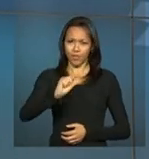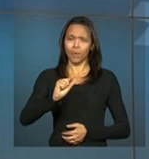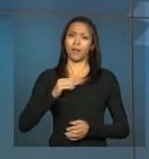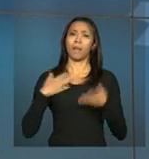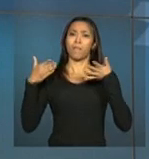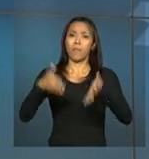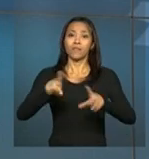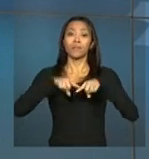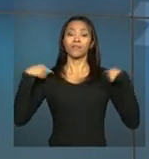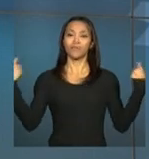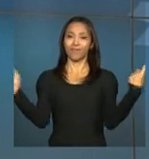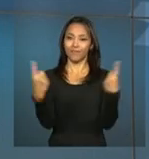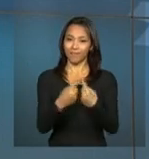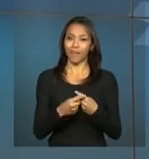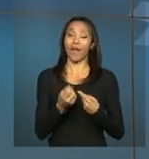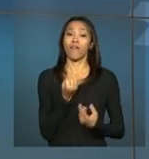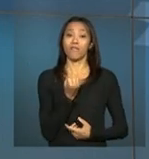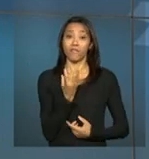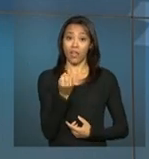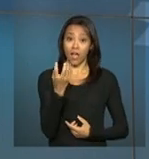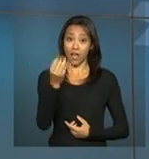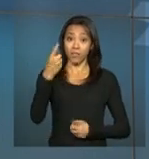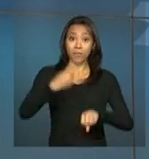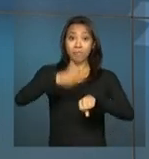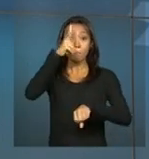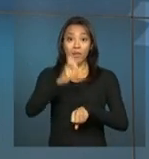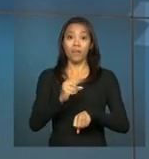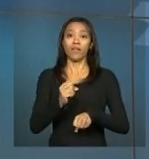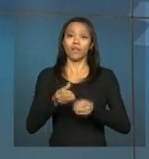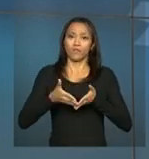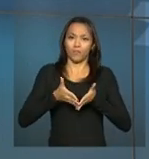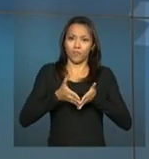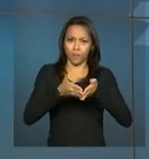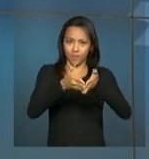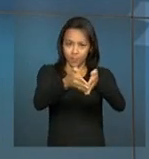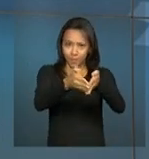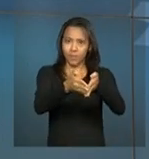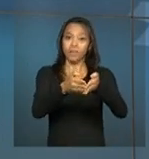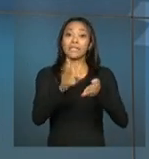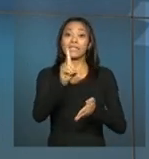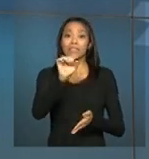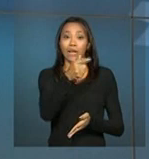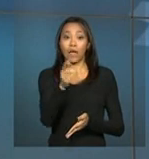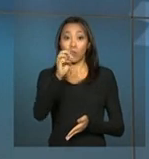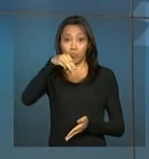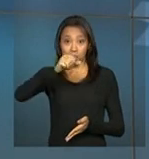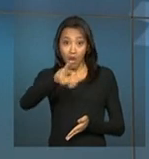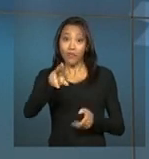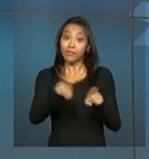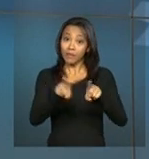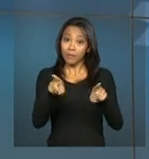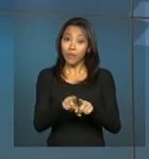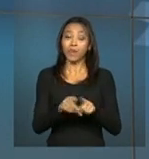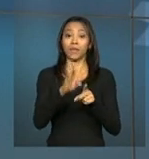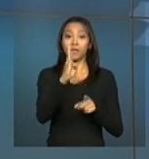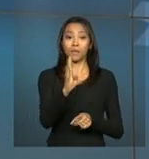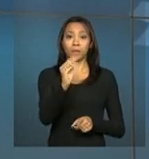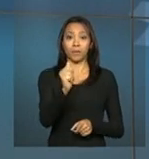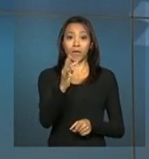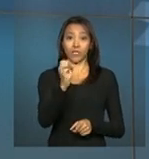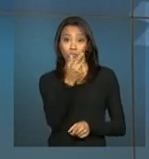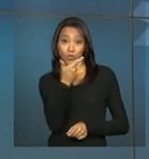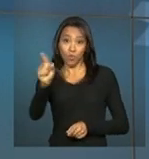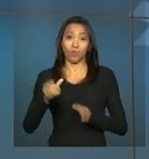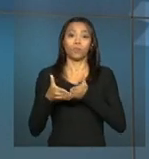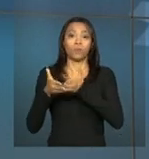cerimônia alusiva à viagem inaugural do navio petroleiro Dragão do Mar e do batismo do navio Henrique Dias.